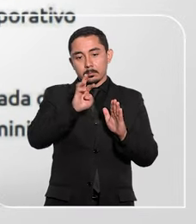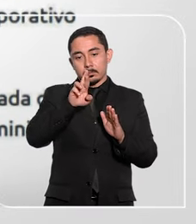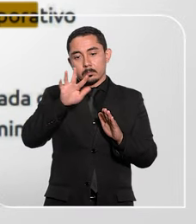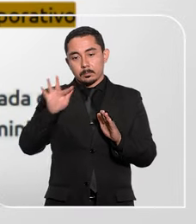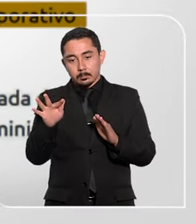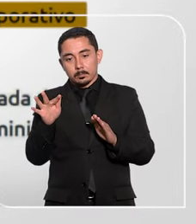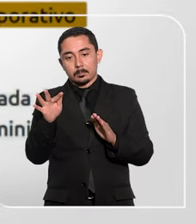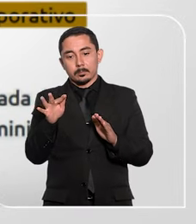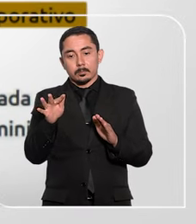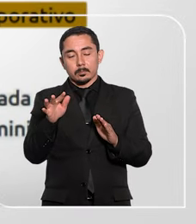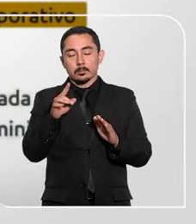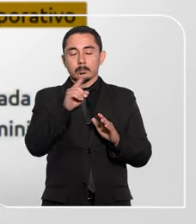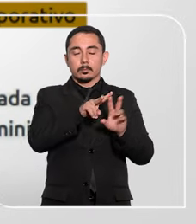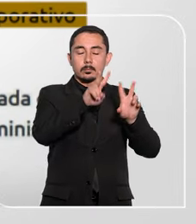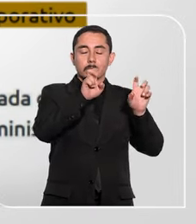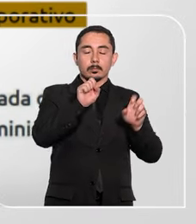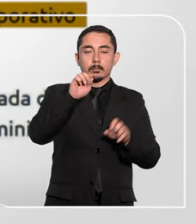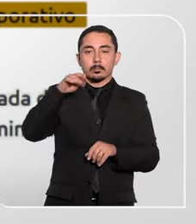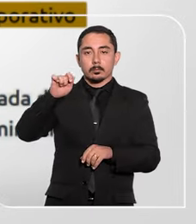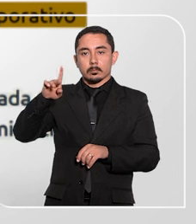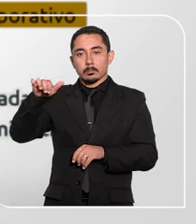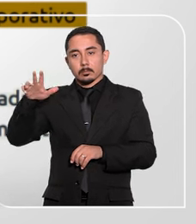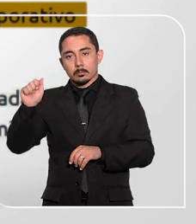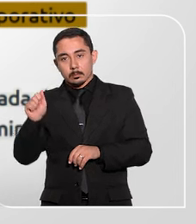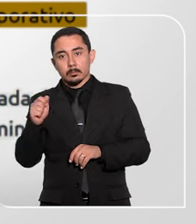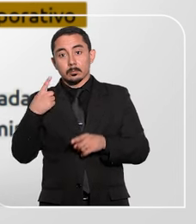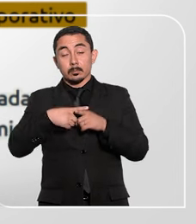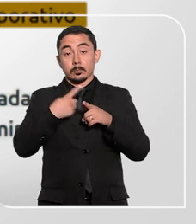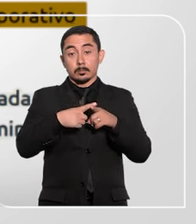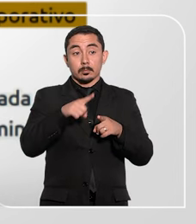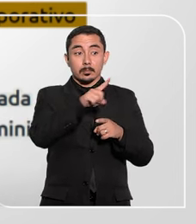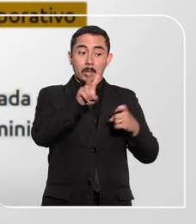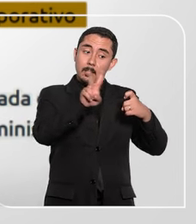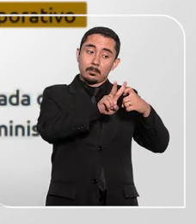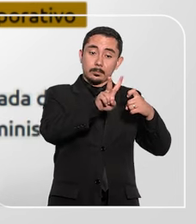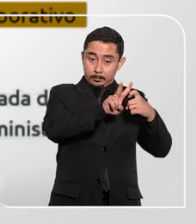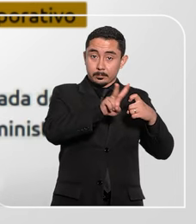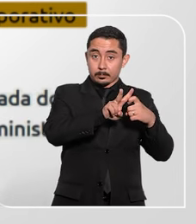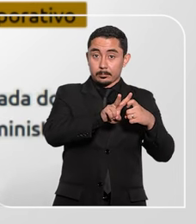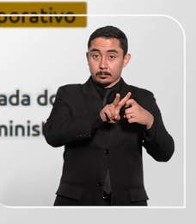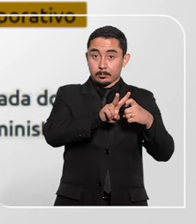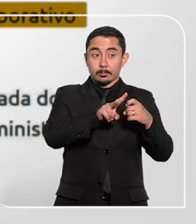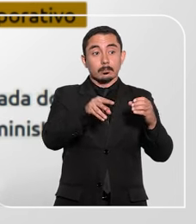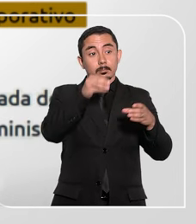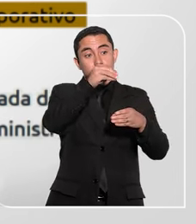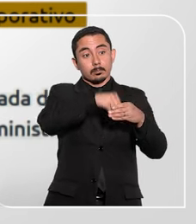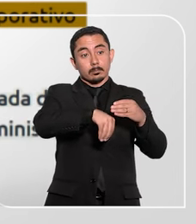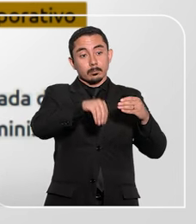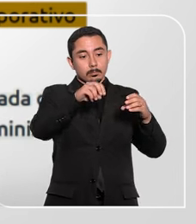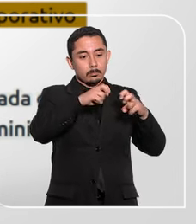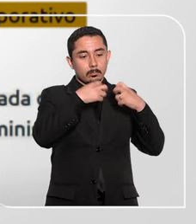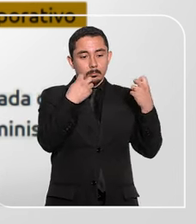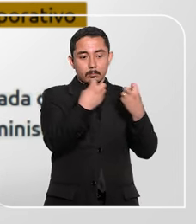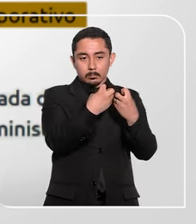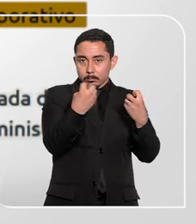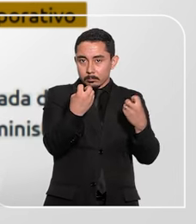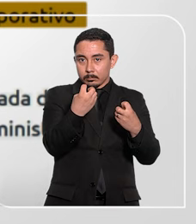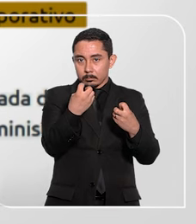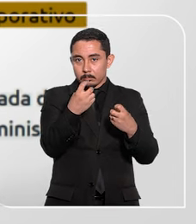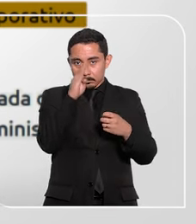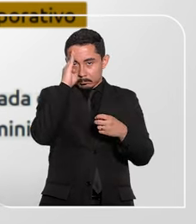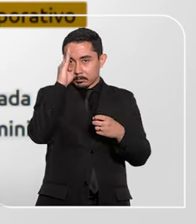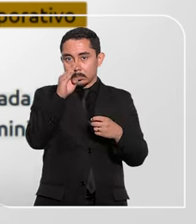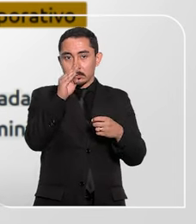BRF quanto a questões de Salmonella, porque era médica veterinária integrante do Corporativo de